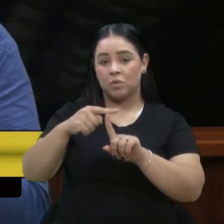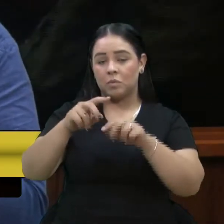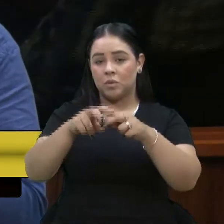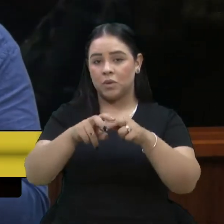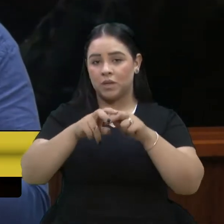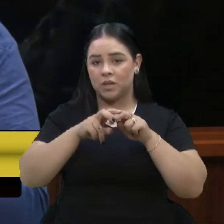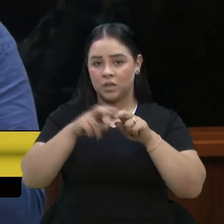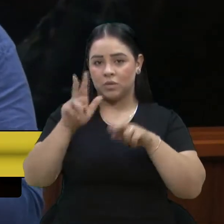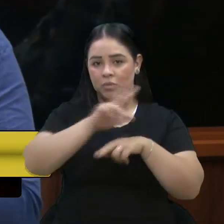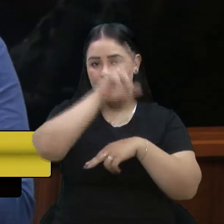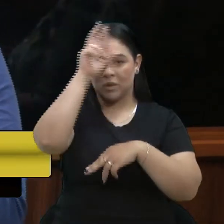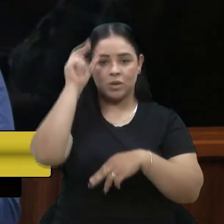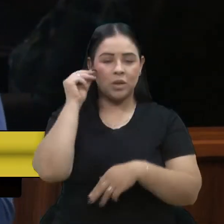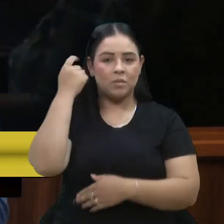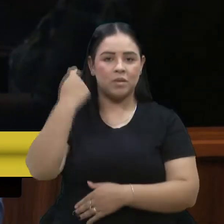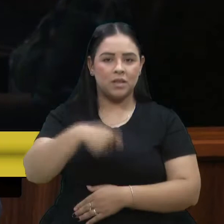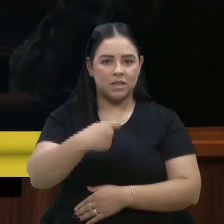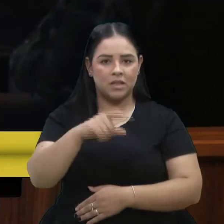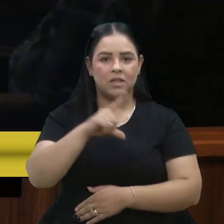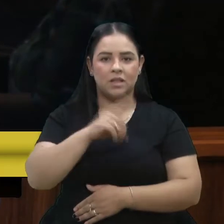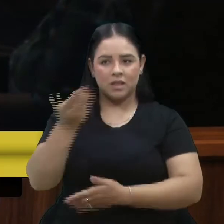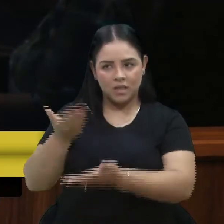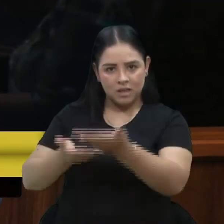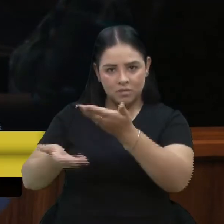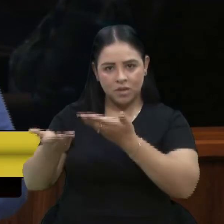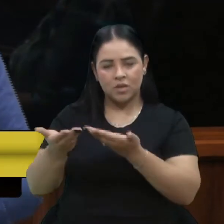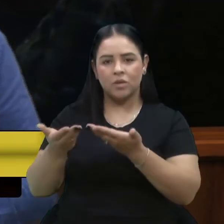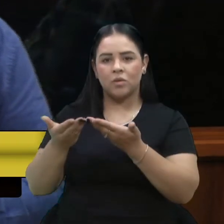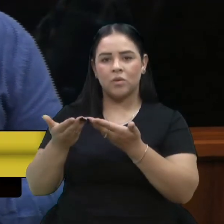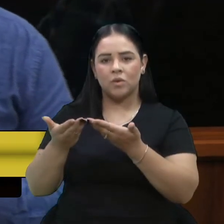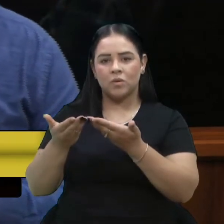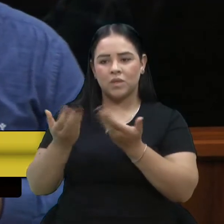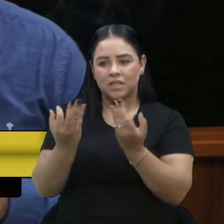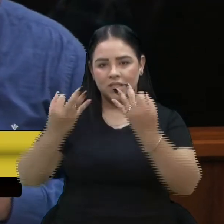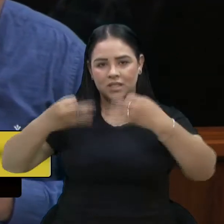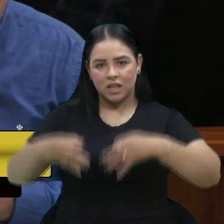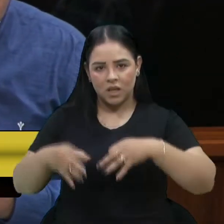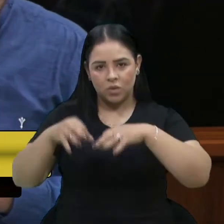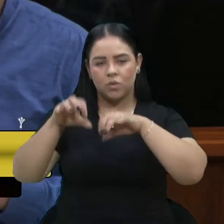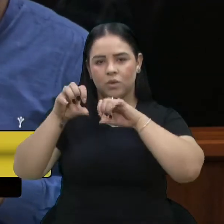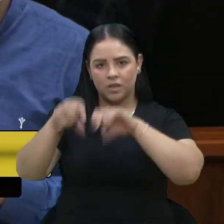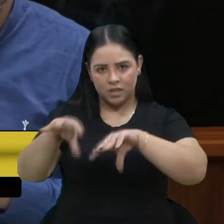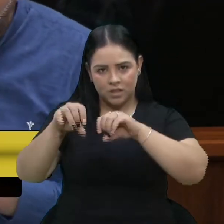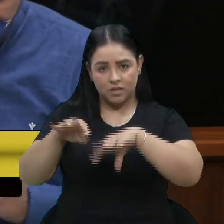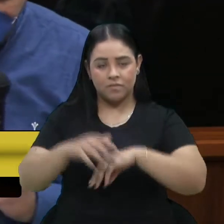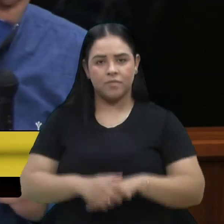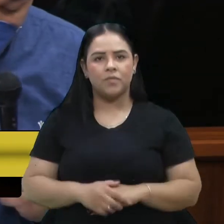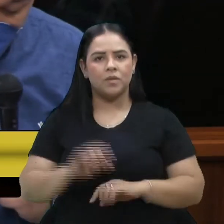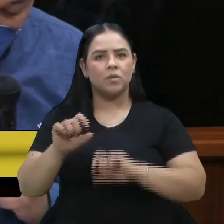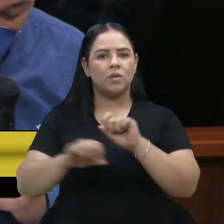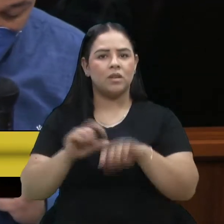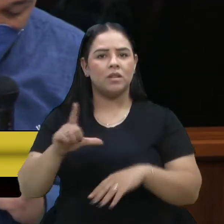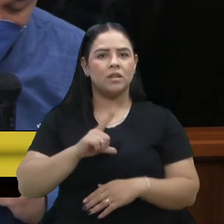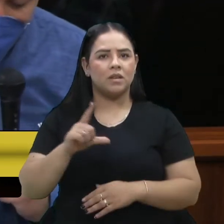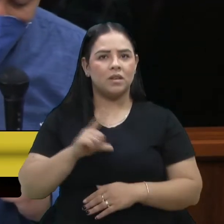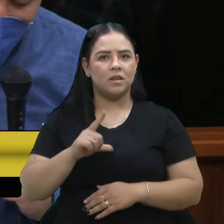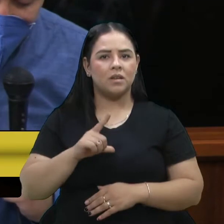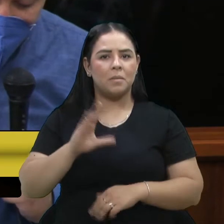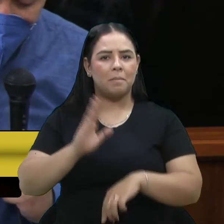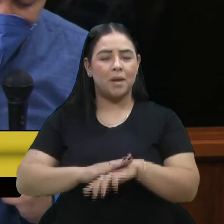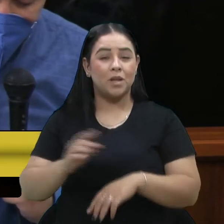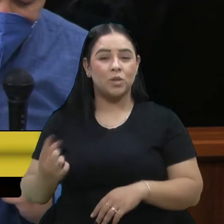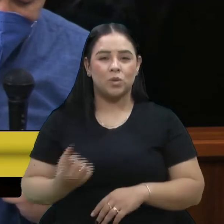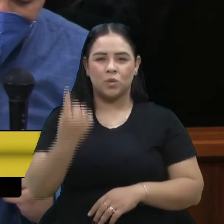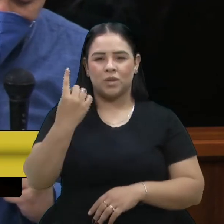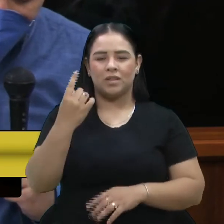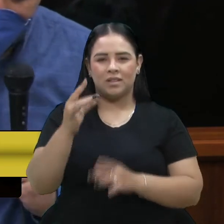o município precisa atendê-la de uma forma adequada. E aqui o seguinte, eu acho que tem um outro detalhe